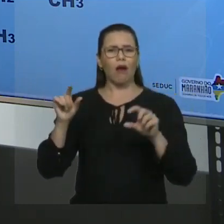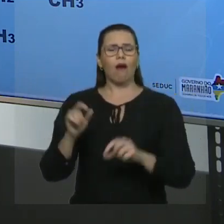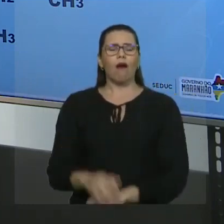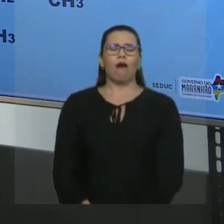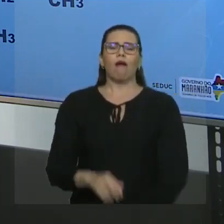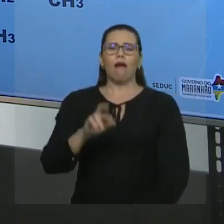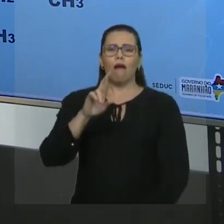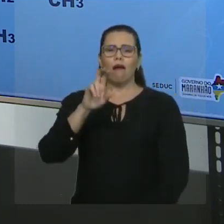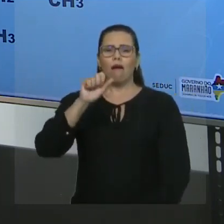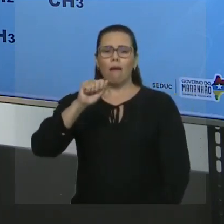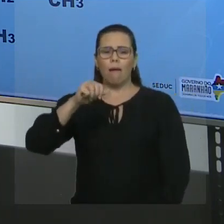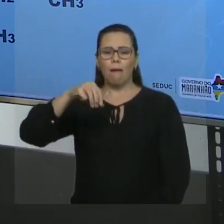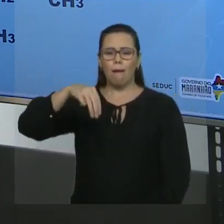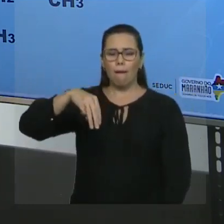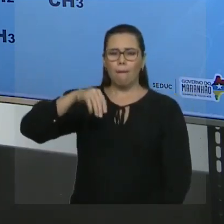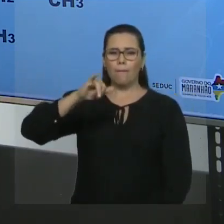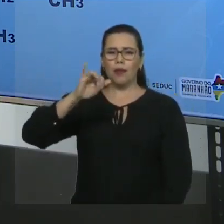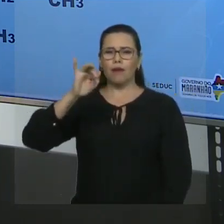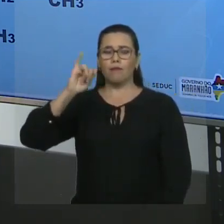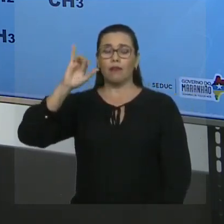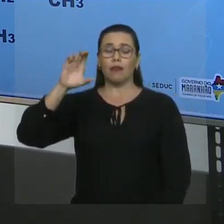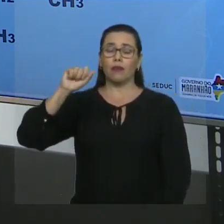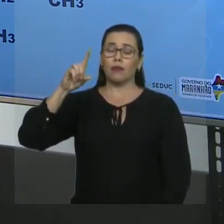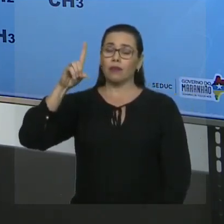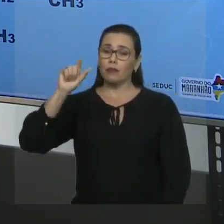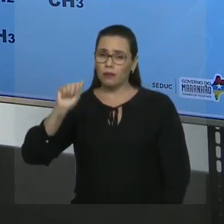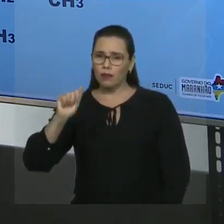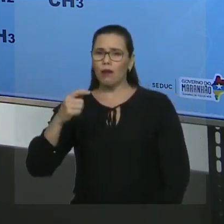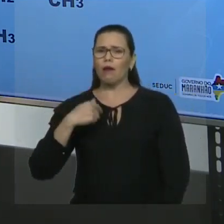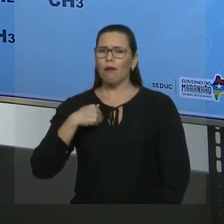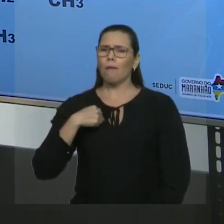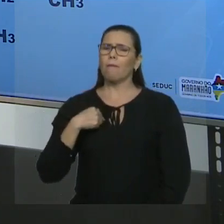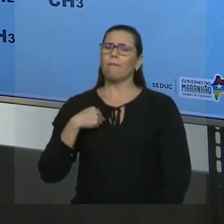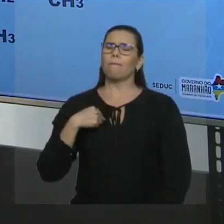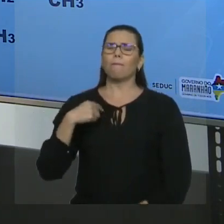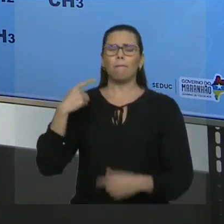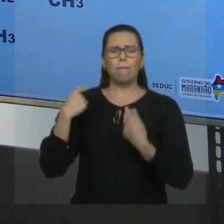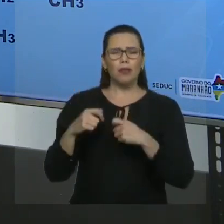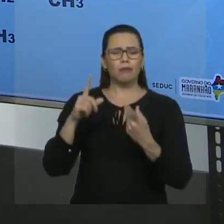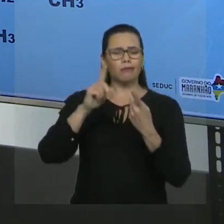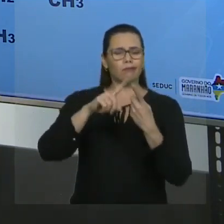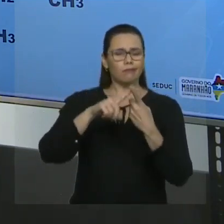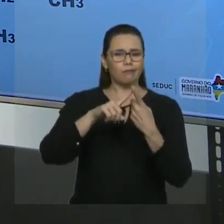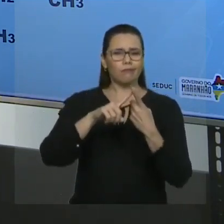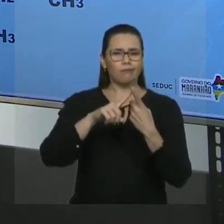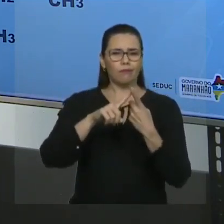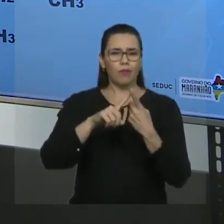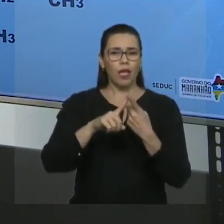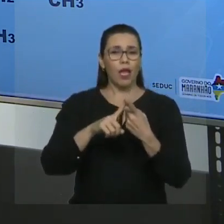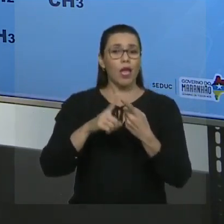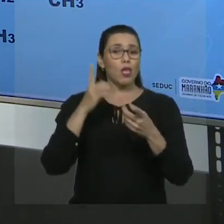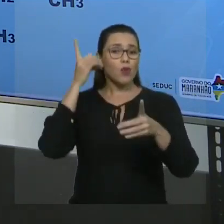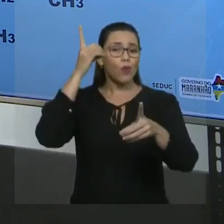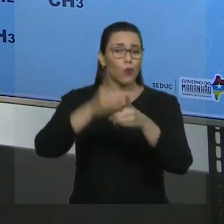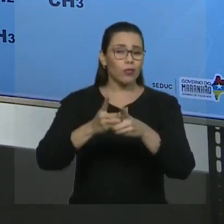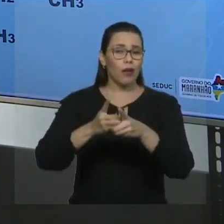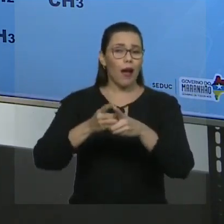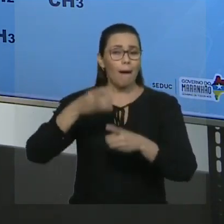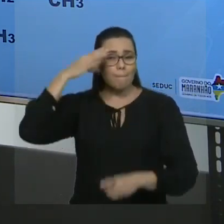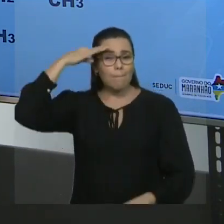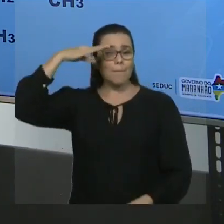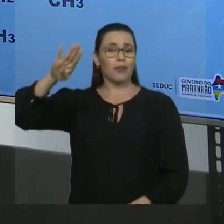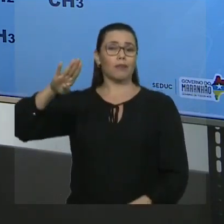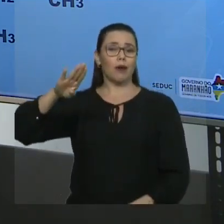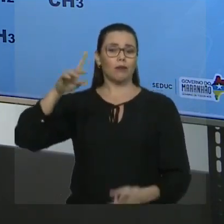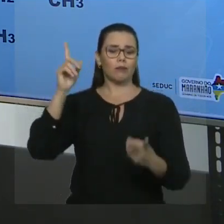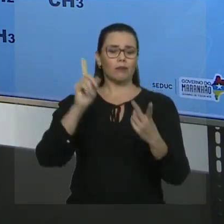Primeiro, eu tenho que achar a cadeia principal e, em segundo momento, numerar a cadeia principal. Por que eu tenho